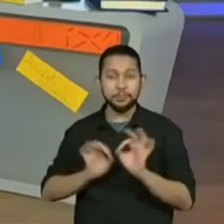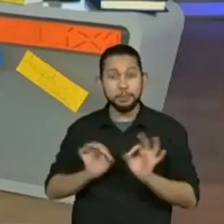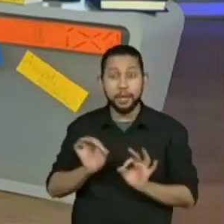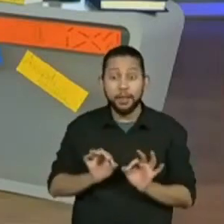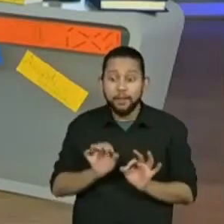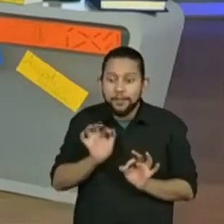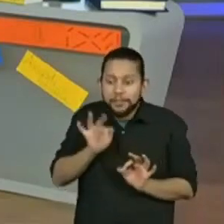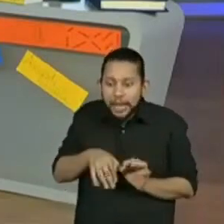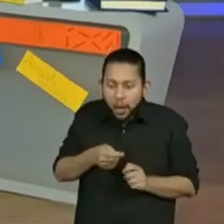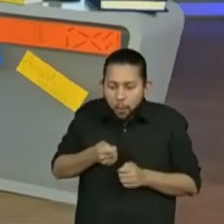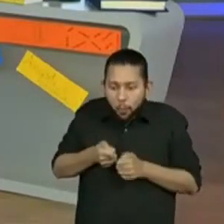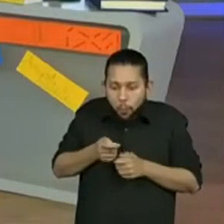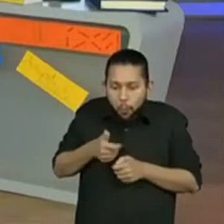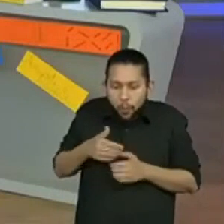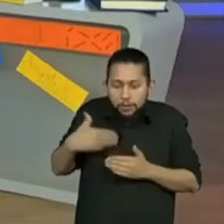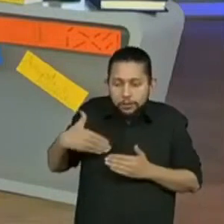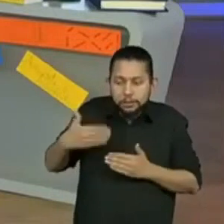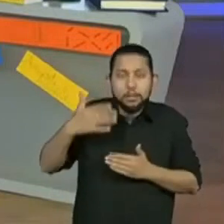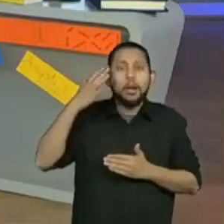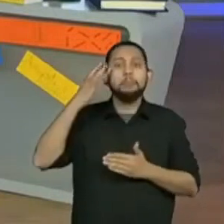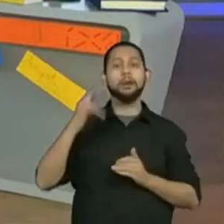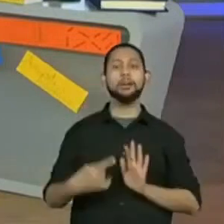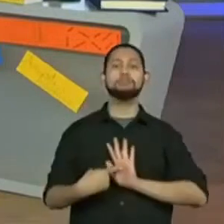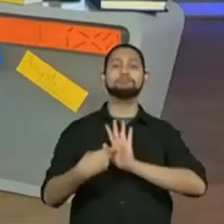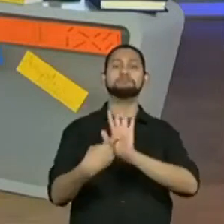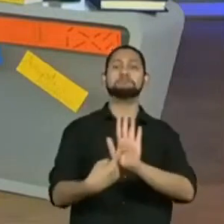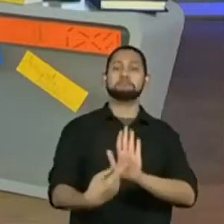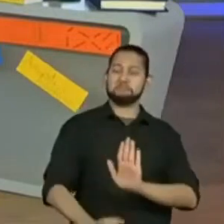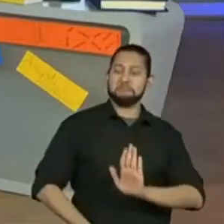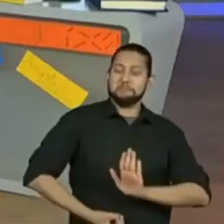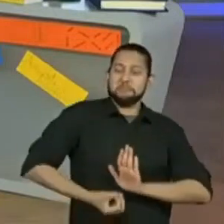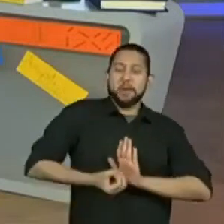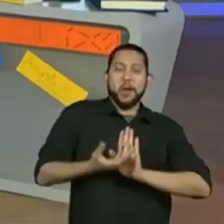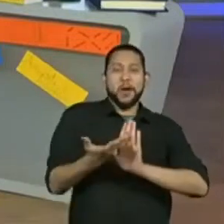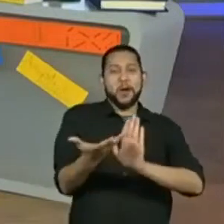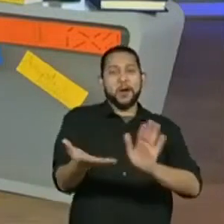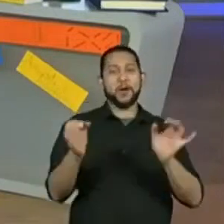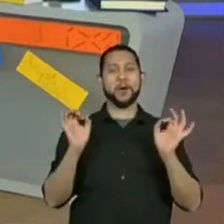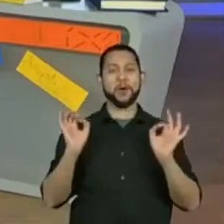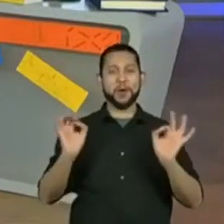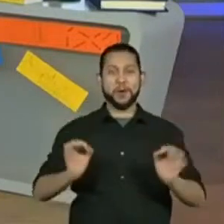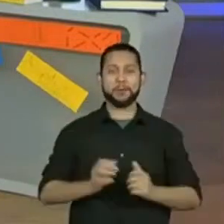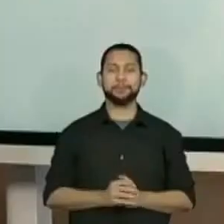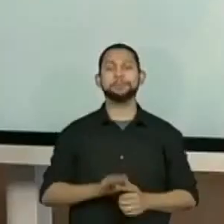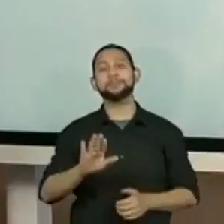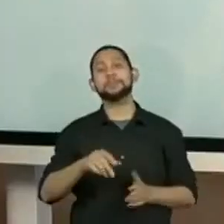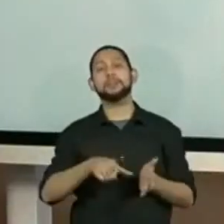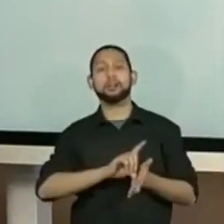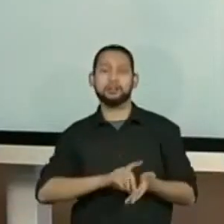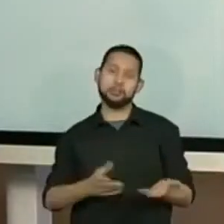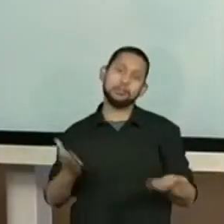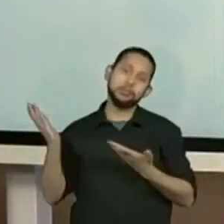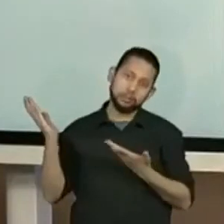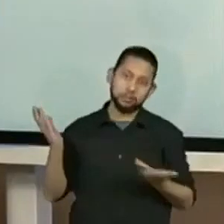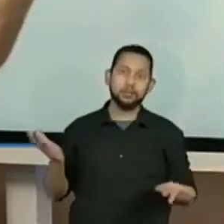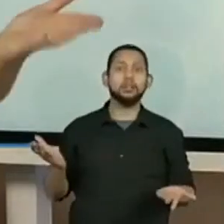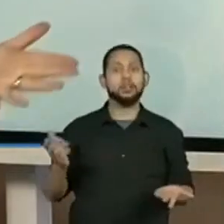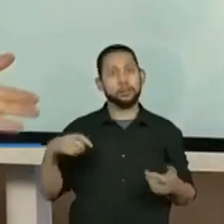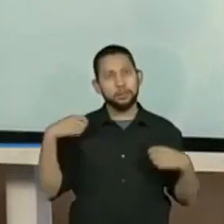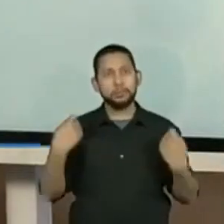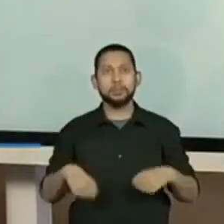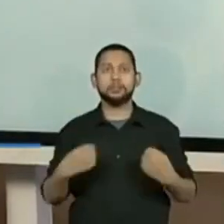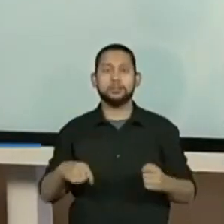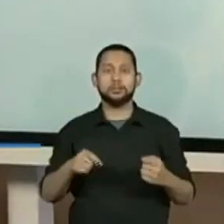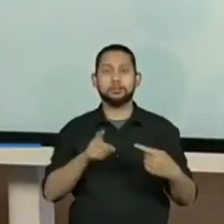nos minutos finais, para fazermos um bom sarau. Mas, antes disso, eu não posso pular